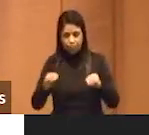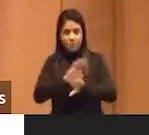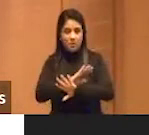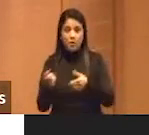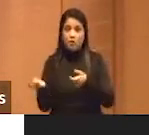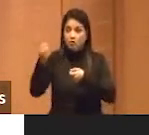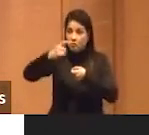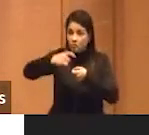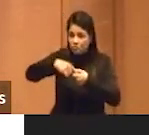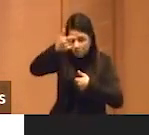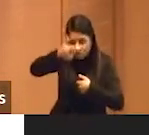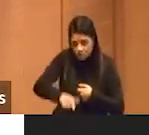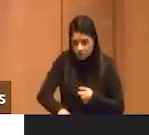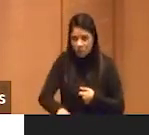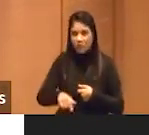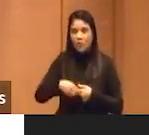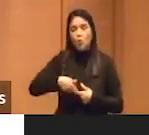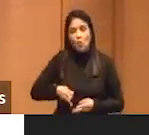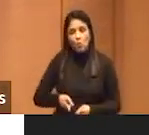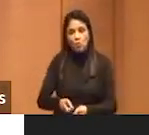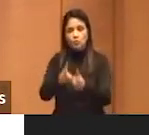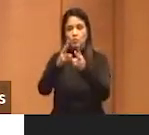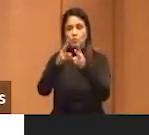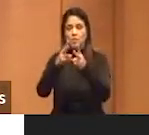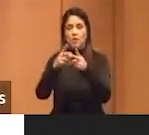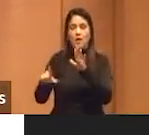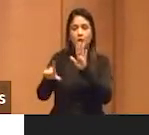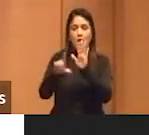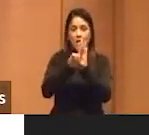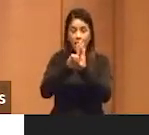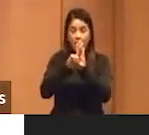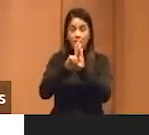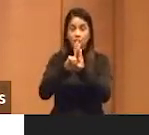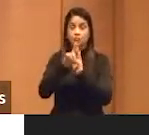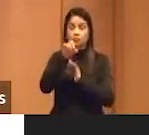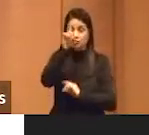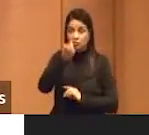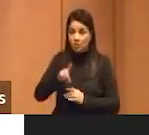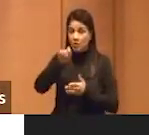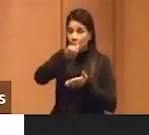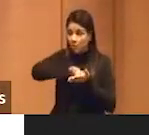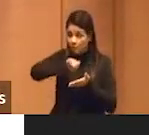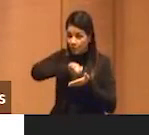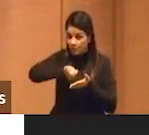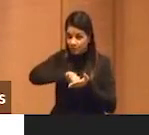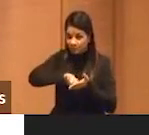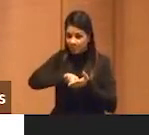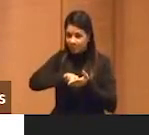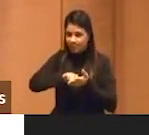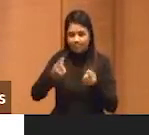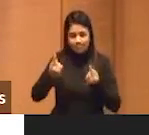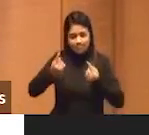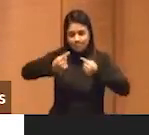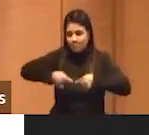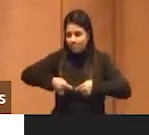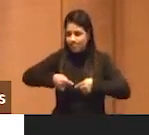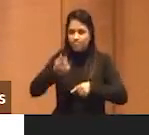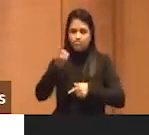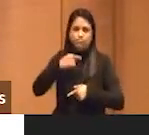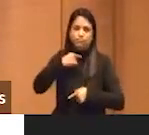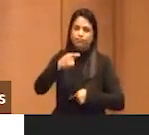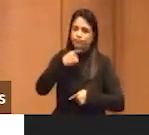possível a gente continuar tendo uma lei de direito autoral que não dê conta do desafio, é